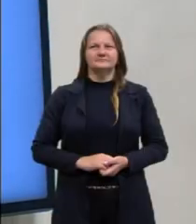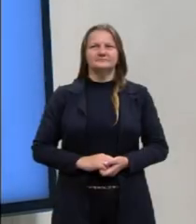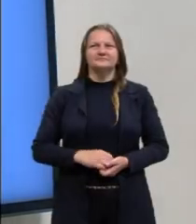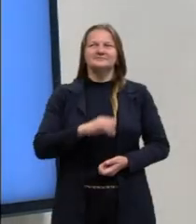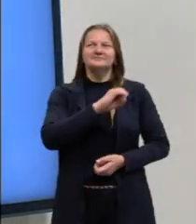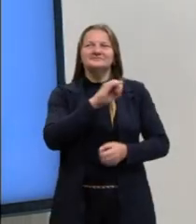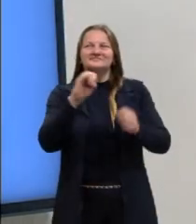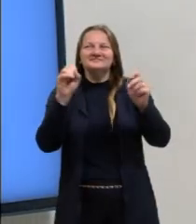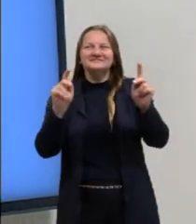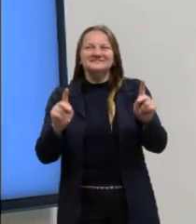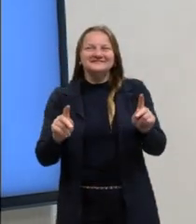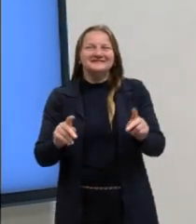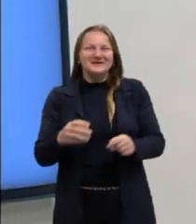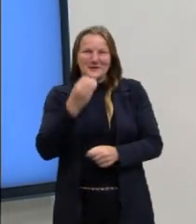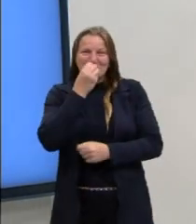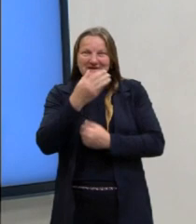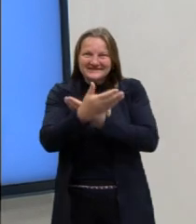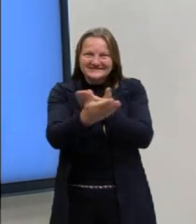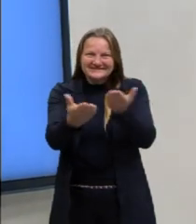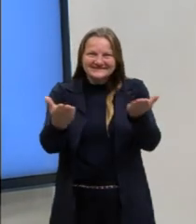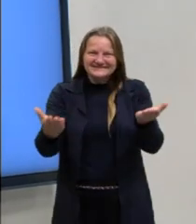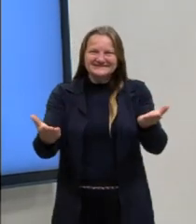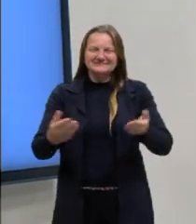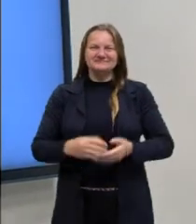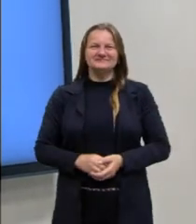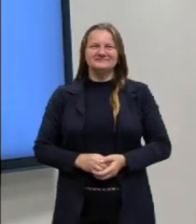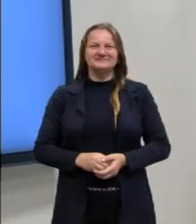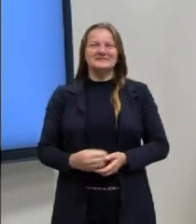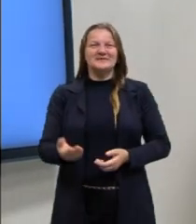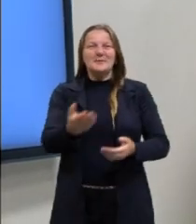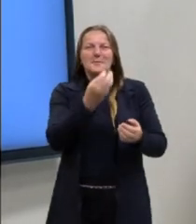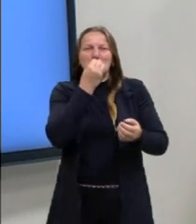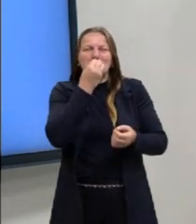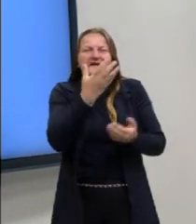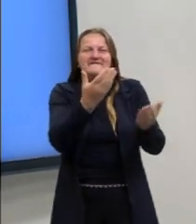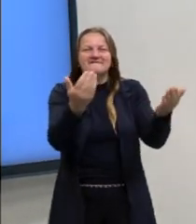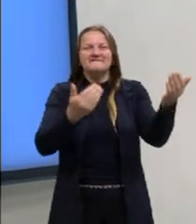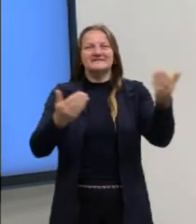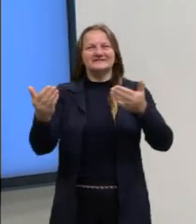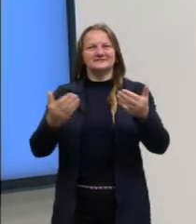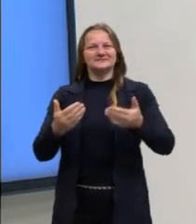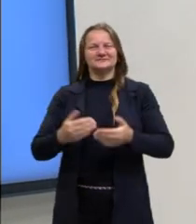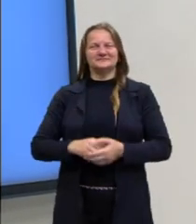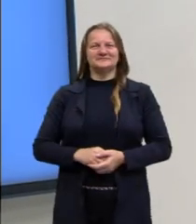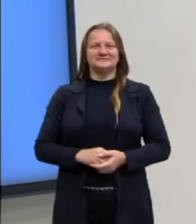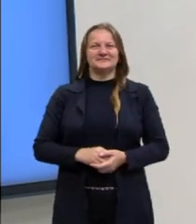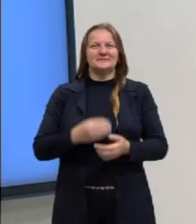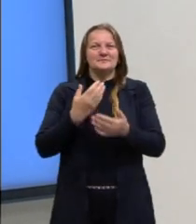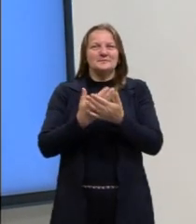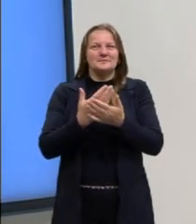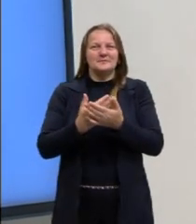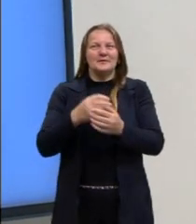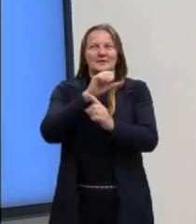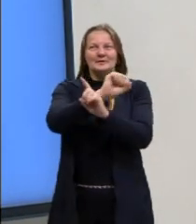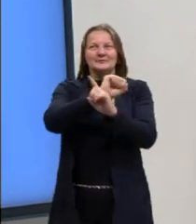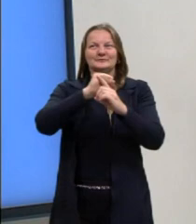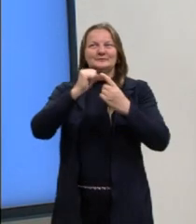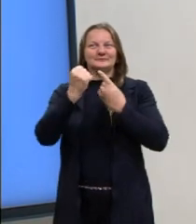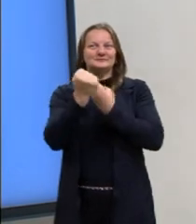E aí galera esperto do Enem, como estão? Tudo bem? Vamos lá, sejam todos bem-vindos, todos bem-vindas para mais uma aula de